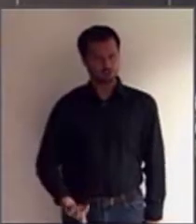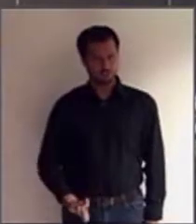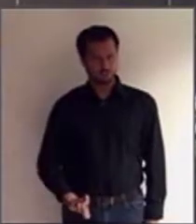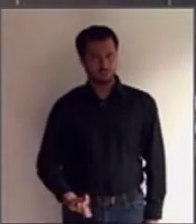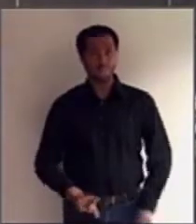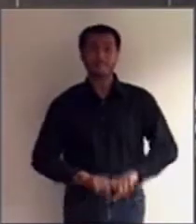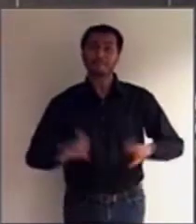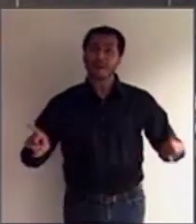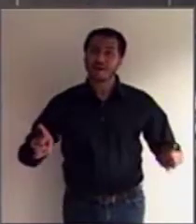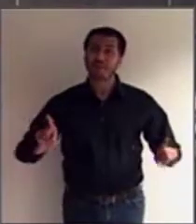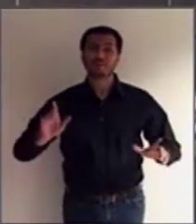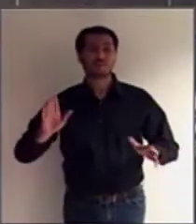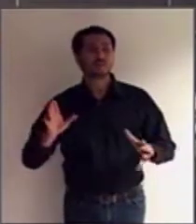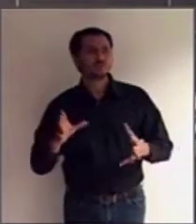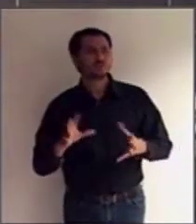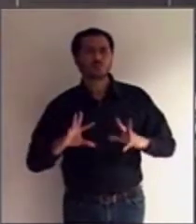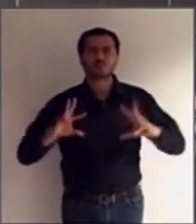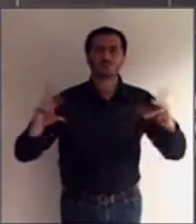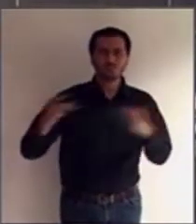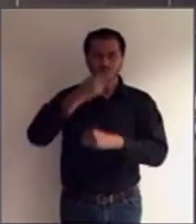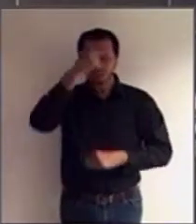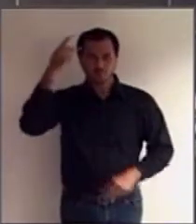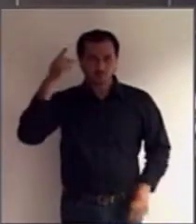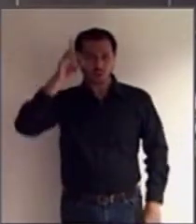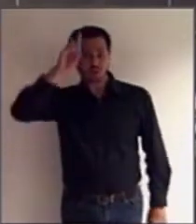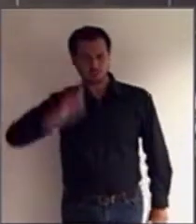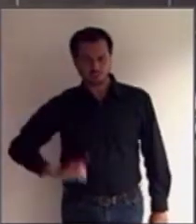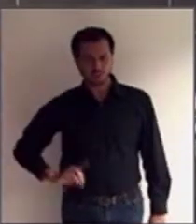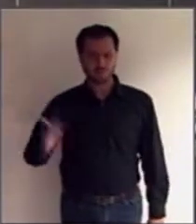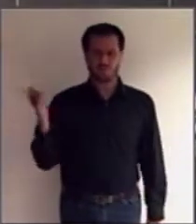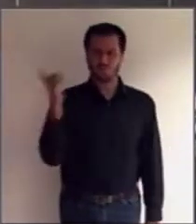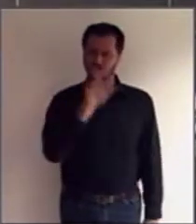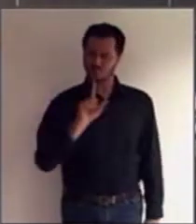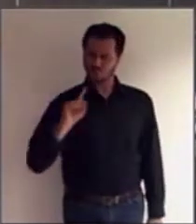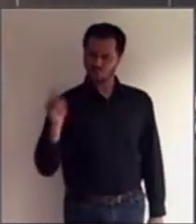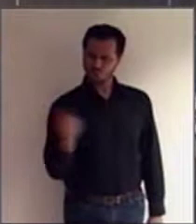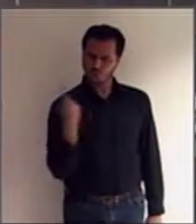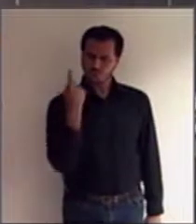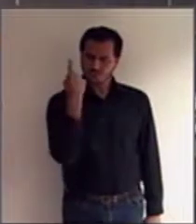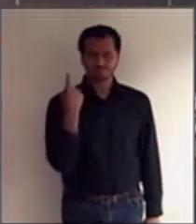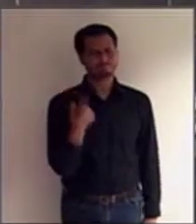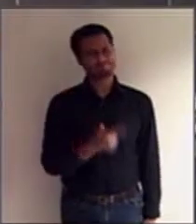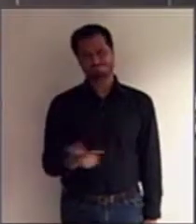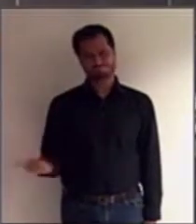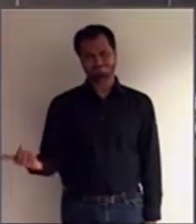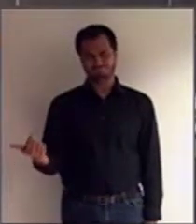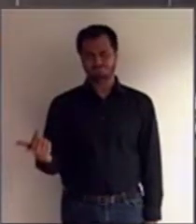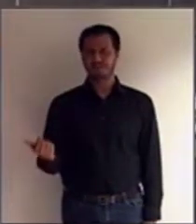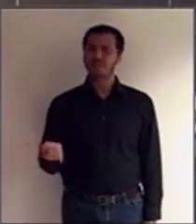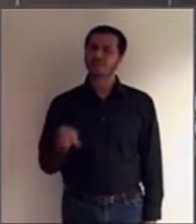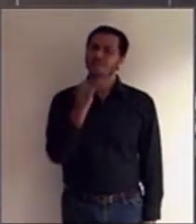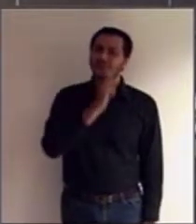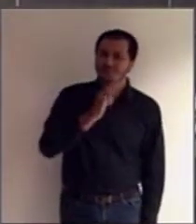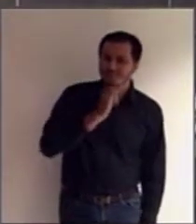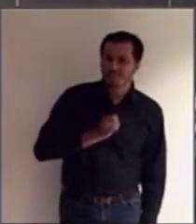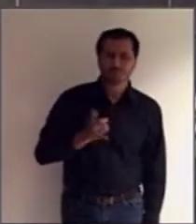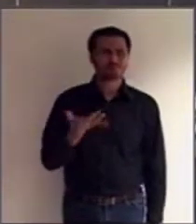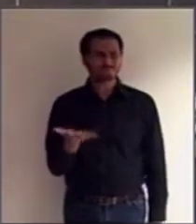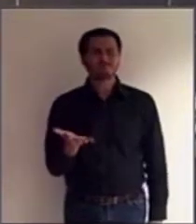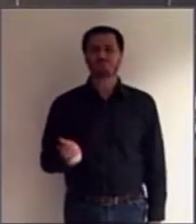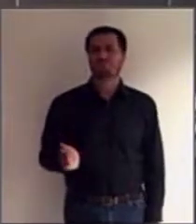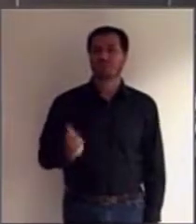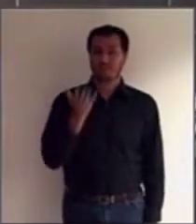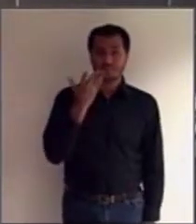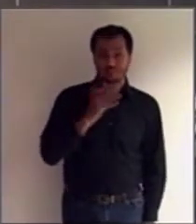exercer esses direitos sozinha. Então, o melhor exemplo é de uma criança, o